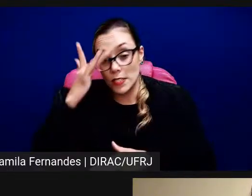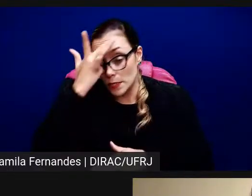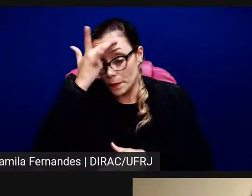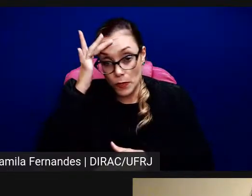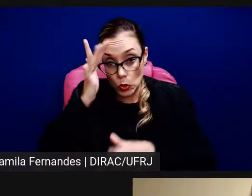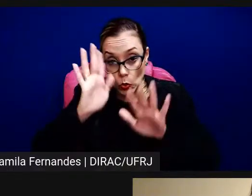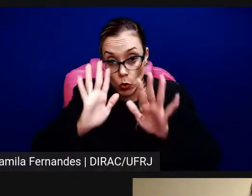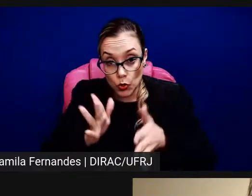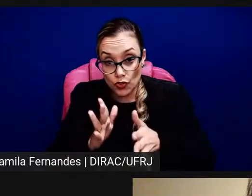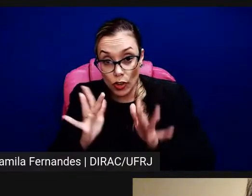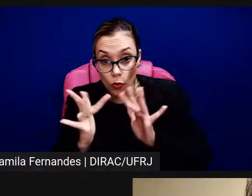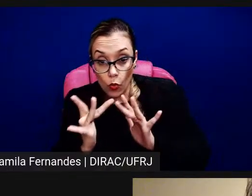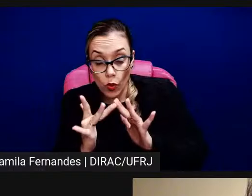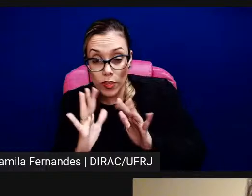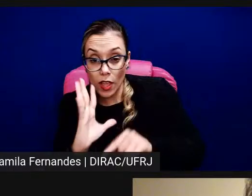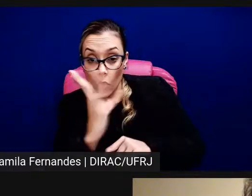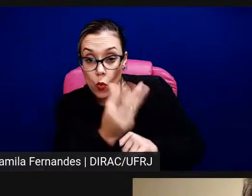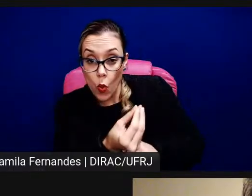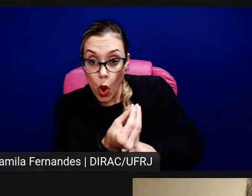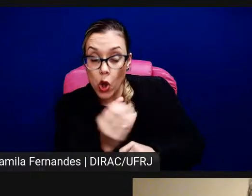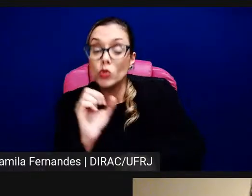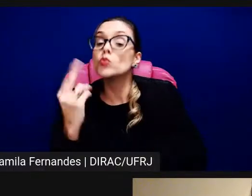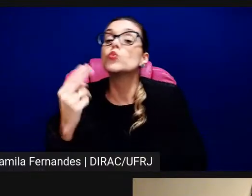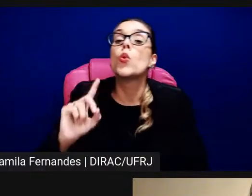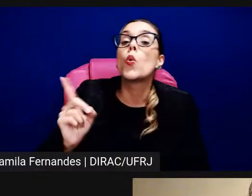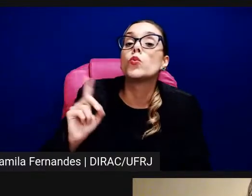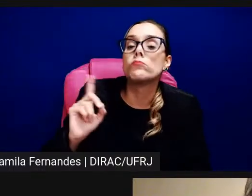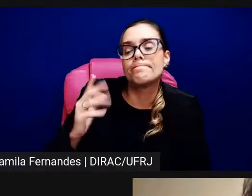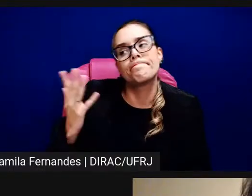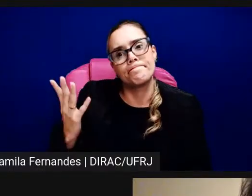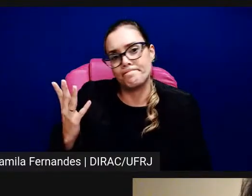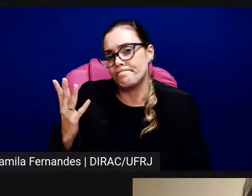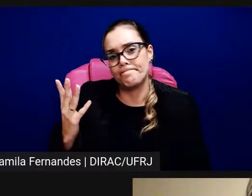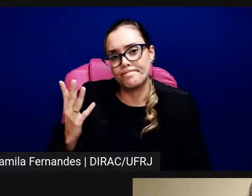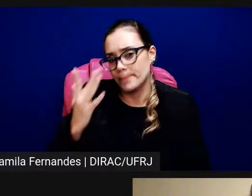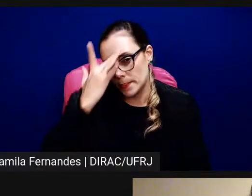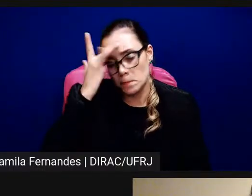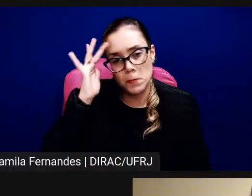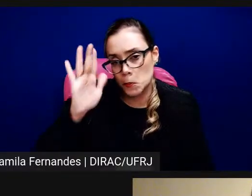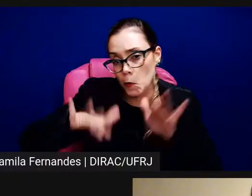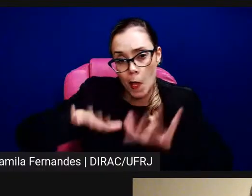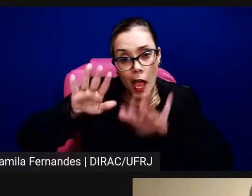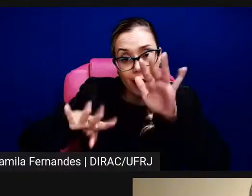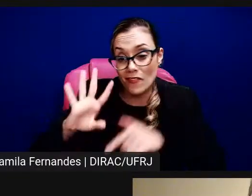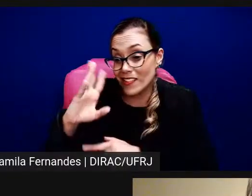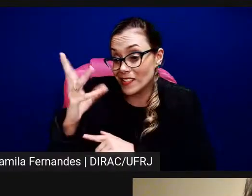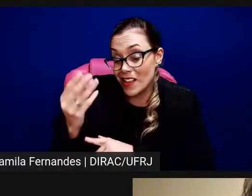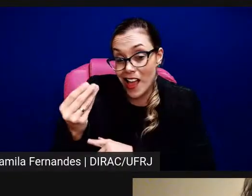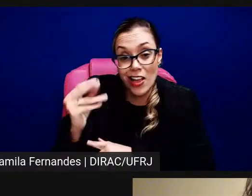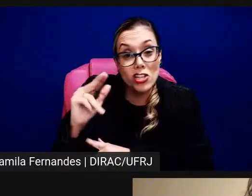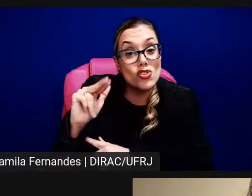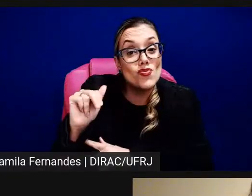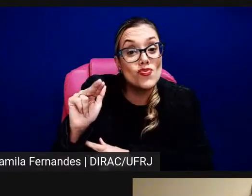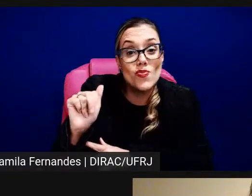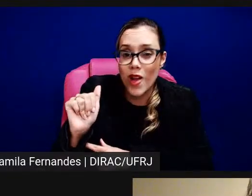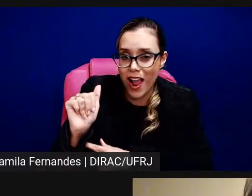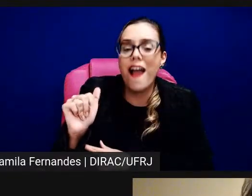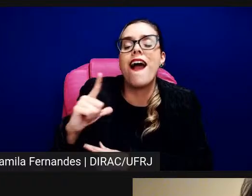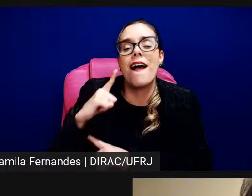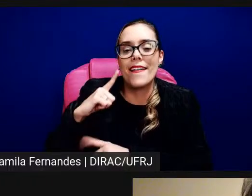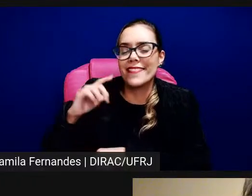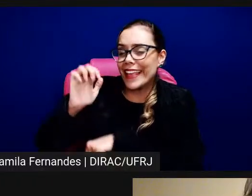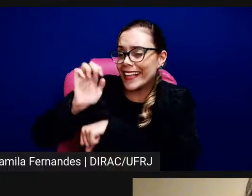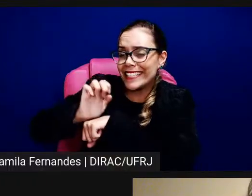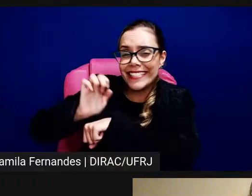viralizou de um jeito que eu acho até engraçado, assim, ele foi parar muito longe em estados do Brasil diferentes, até